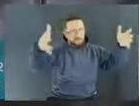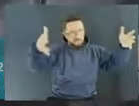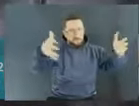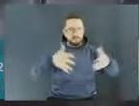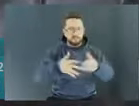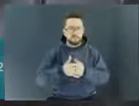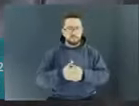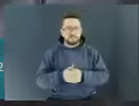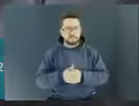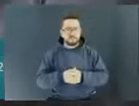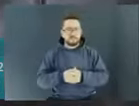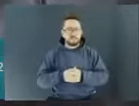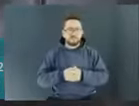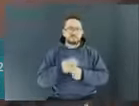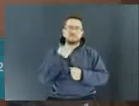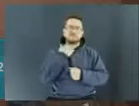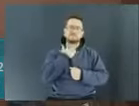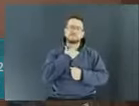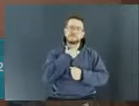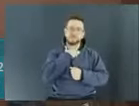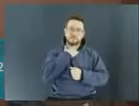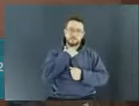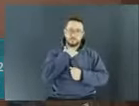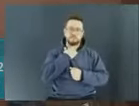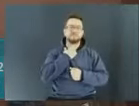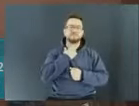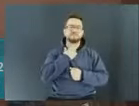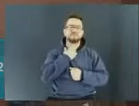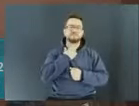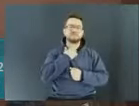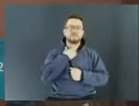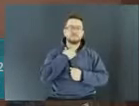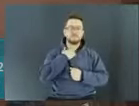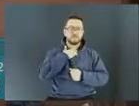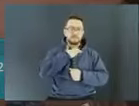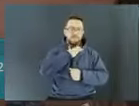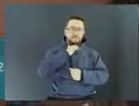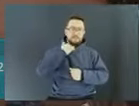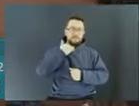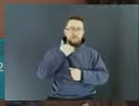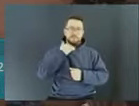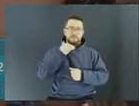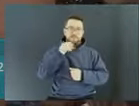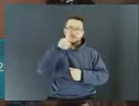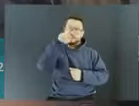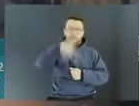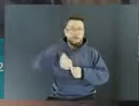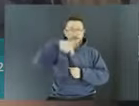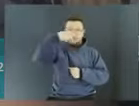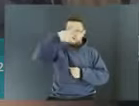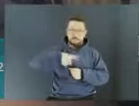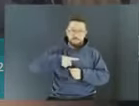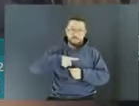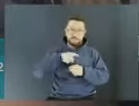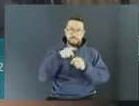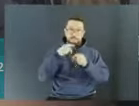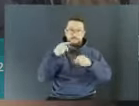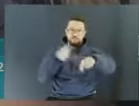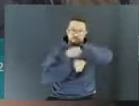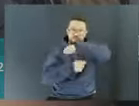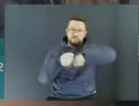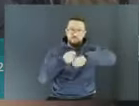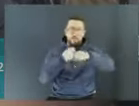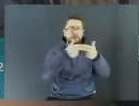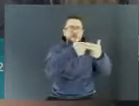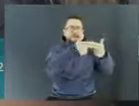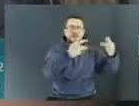Acho que é importante entender que é uma atividade de autosserviço. Então, são prédios que assustam